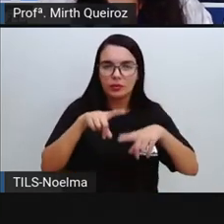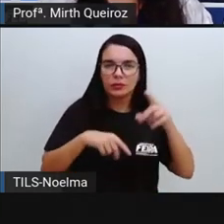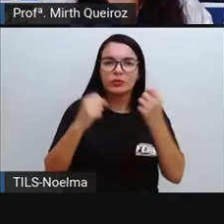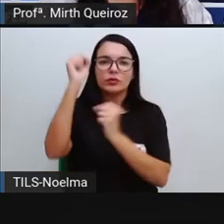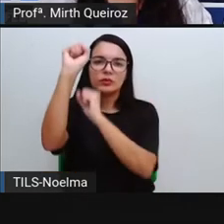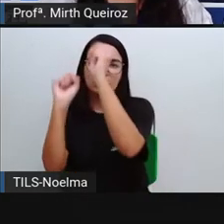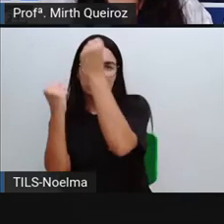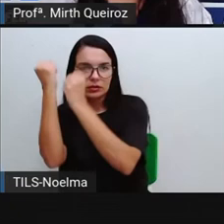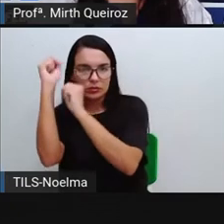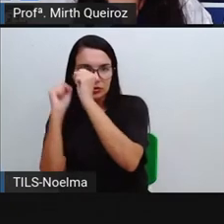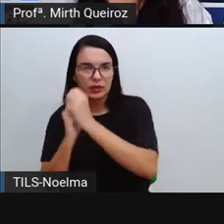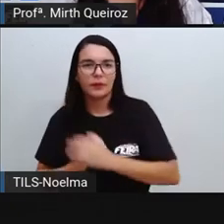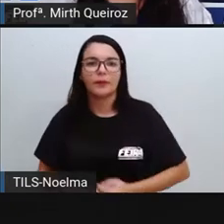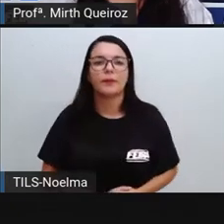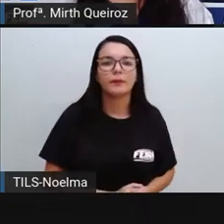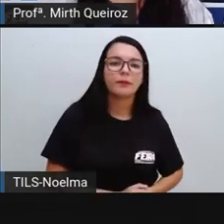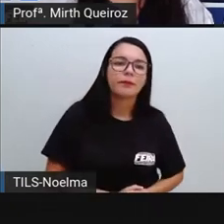industrializados.